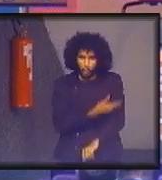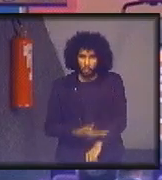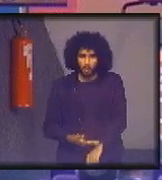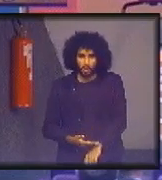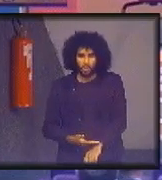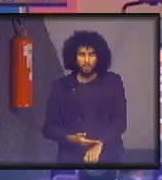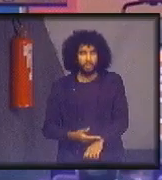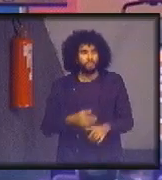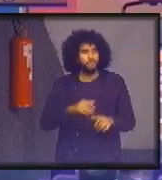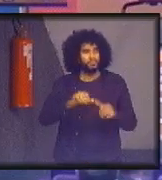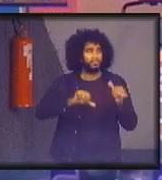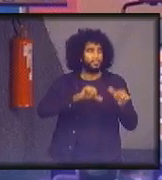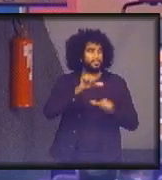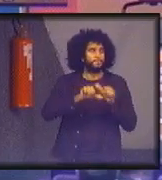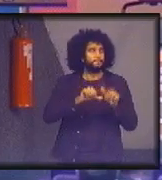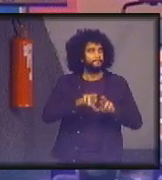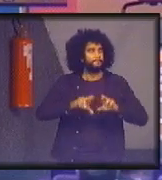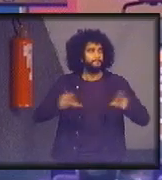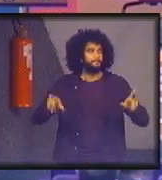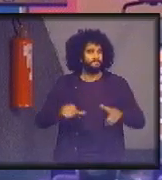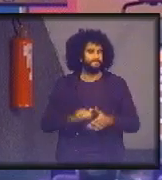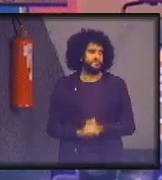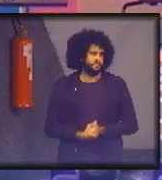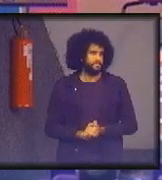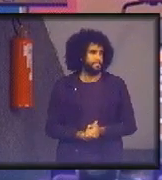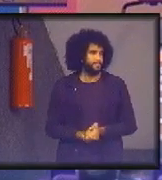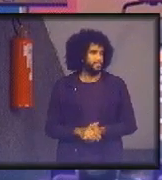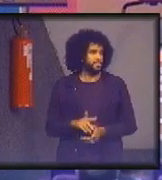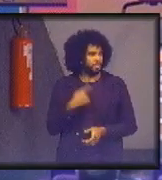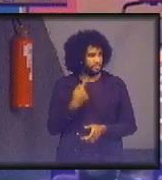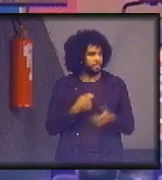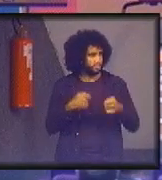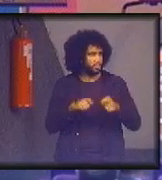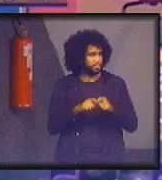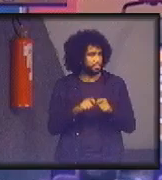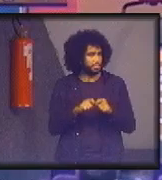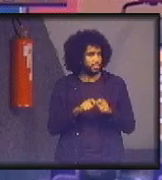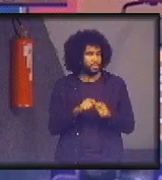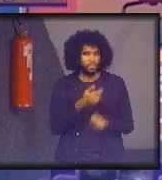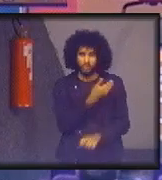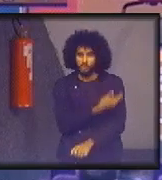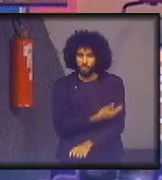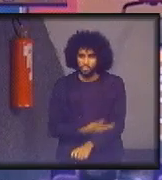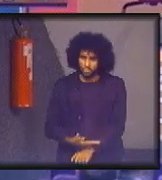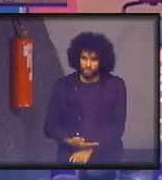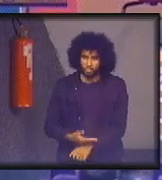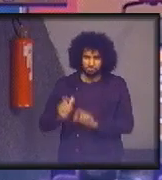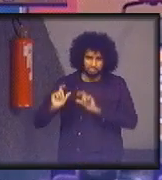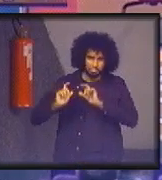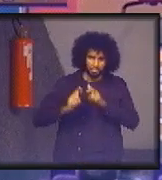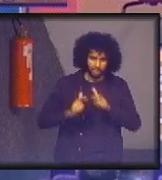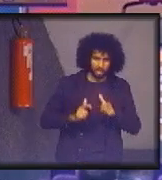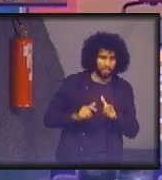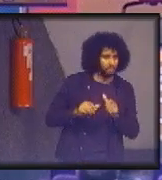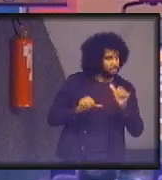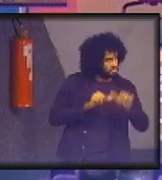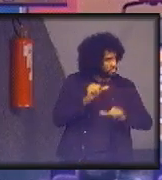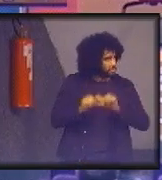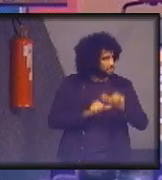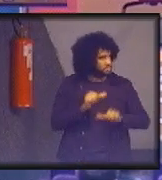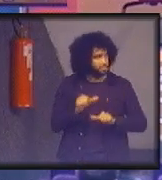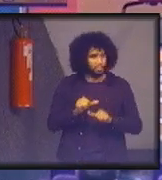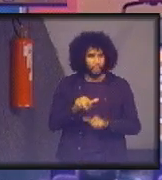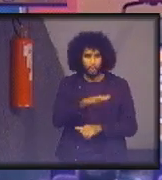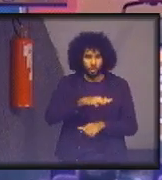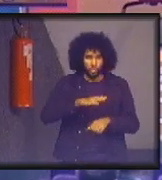rupturas, é como nós podemos fazer com que essa mudança de comportamento se faça no espaço